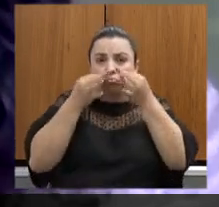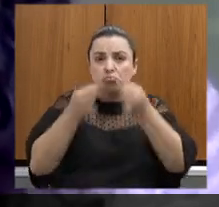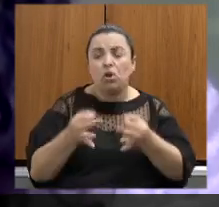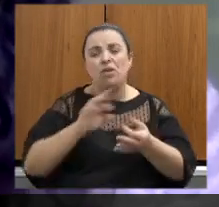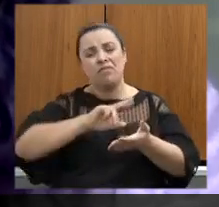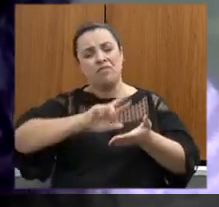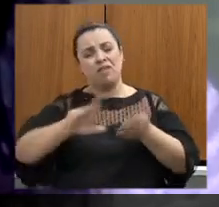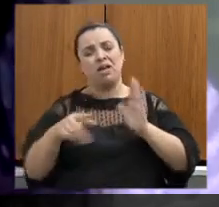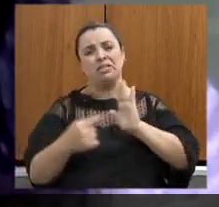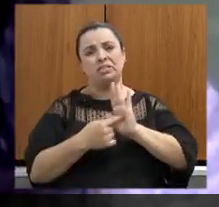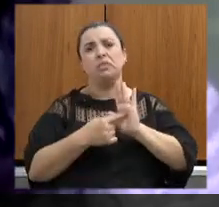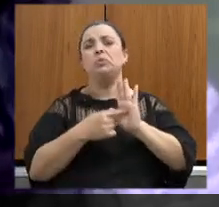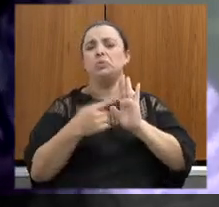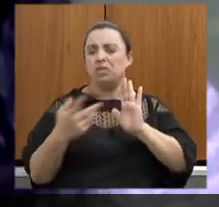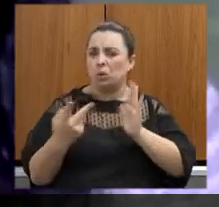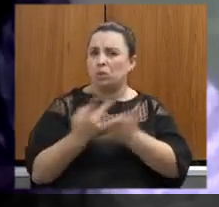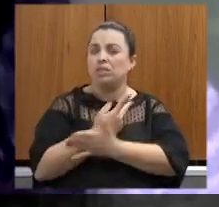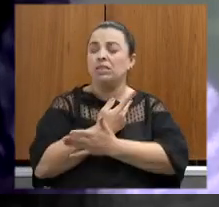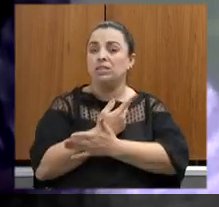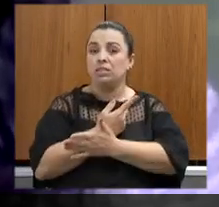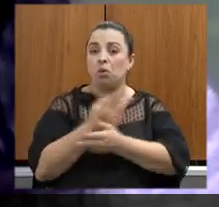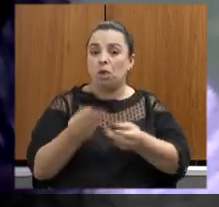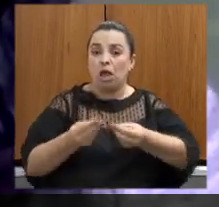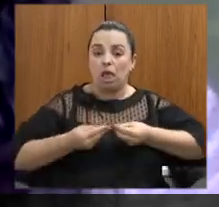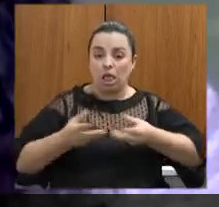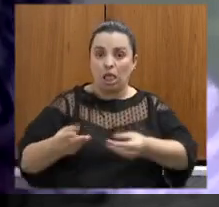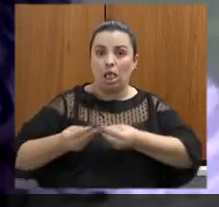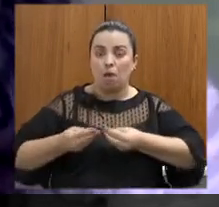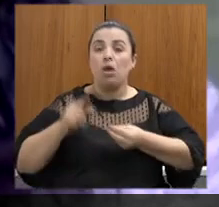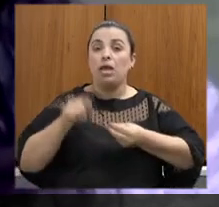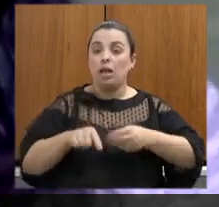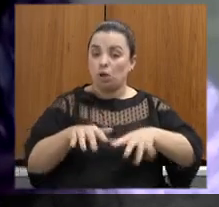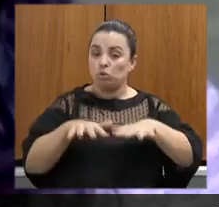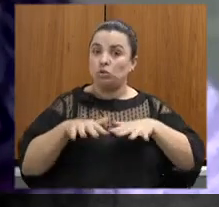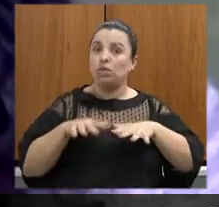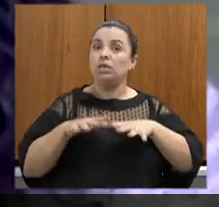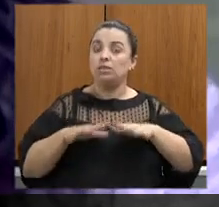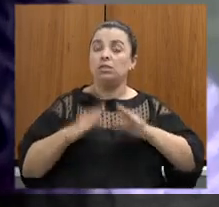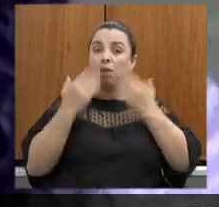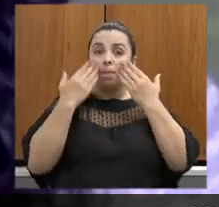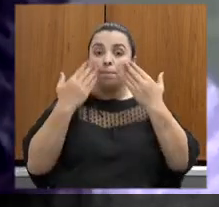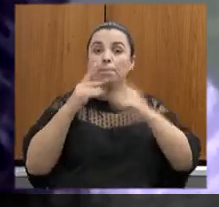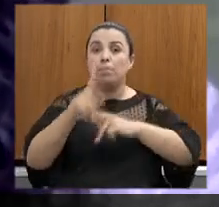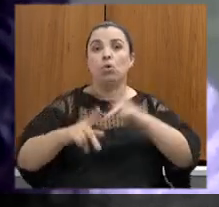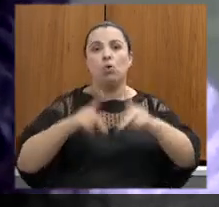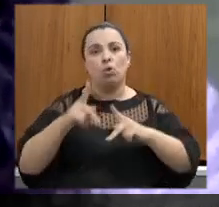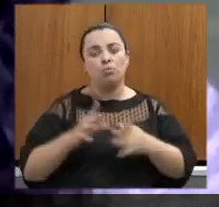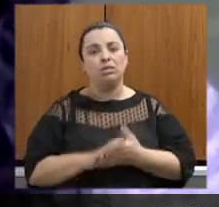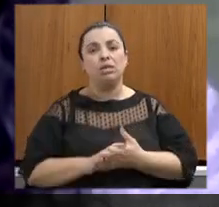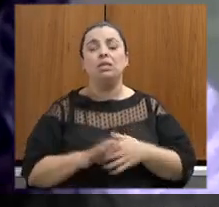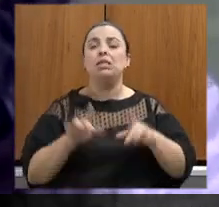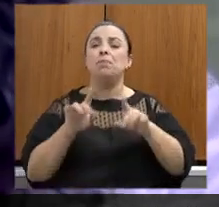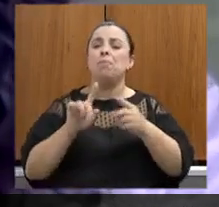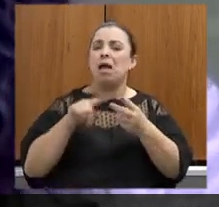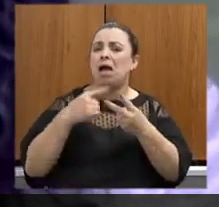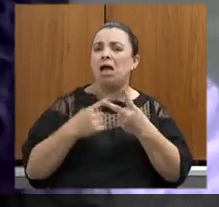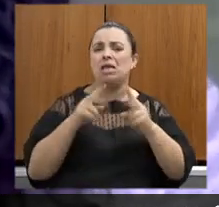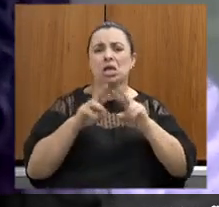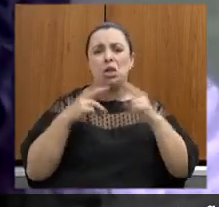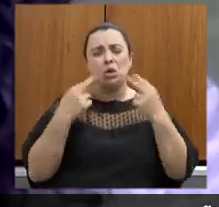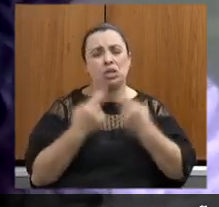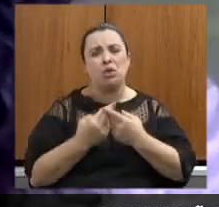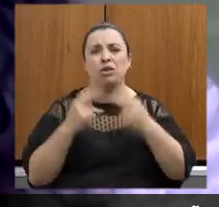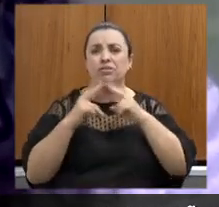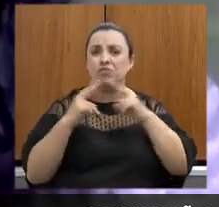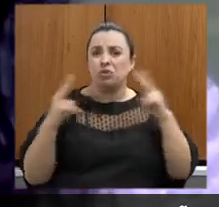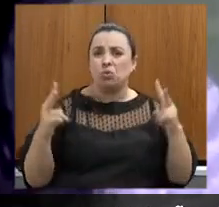em audiências públicas aí na Assembleia que recebemos em reuniões virtuais que participamos que recebemos nas